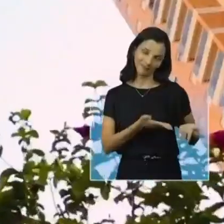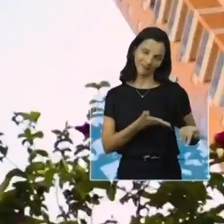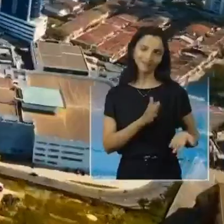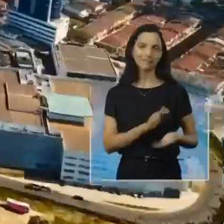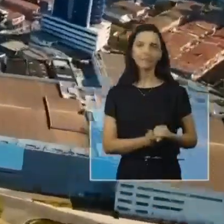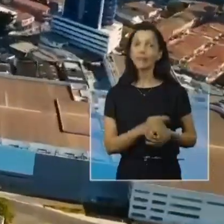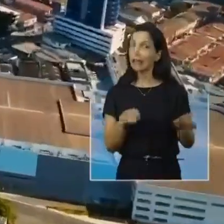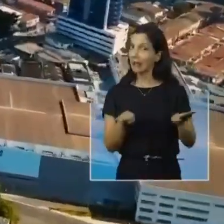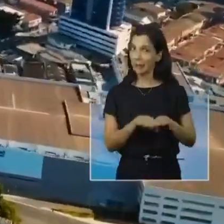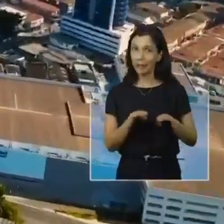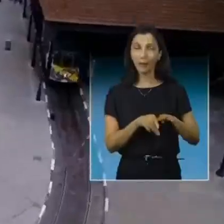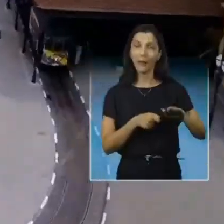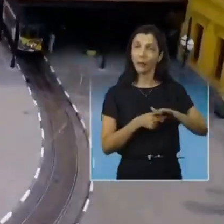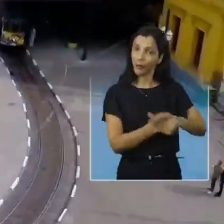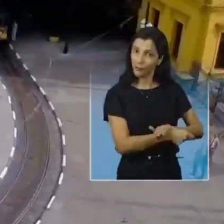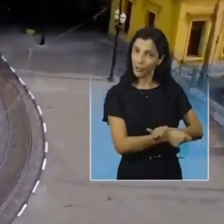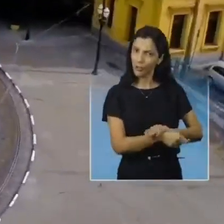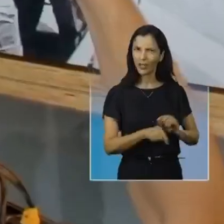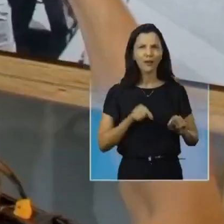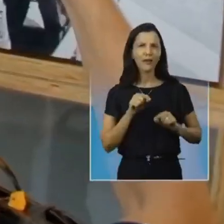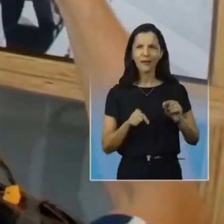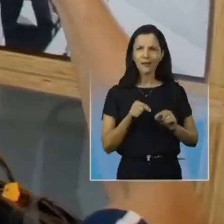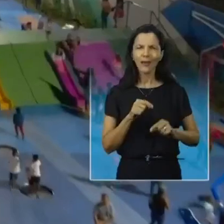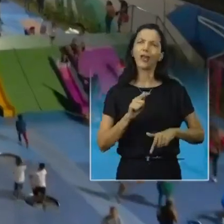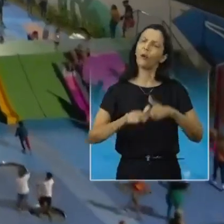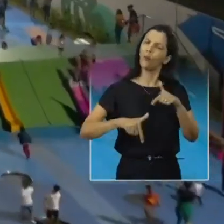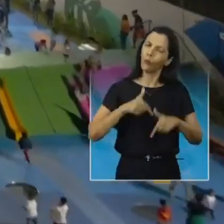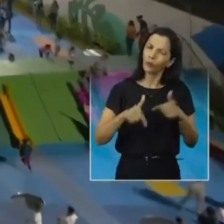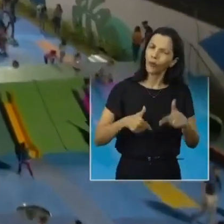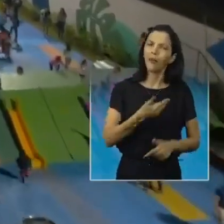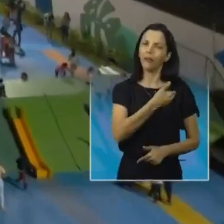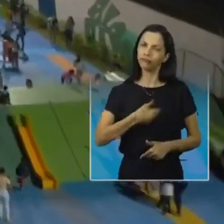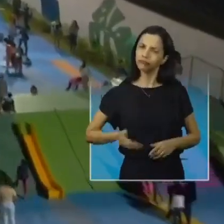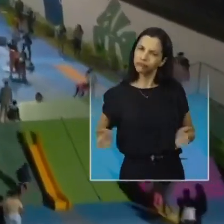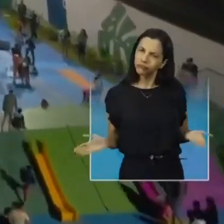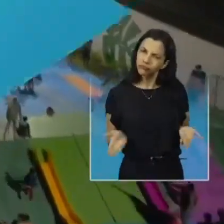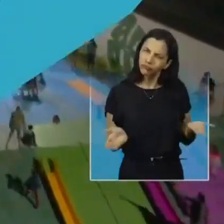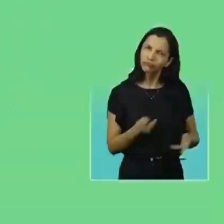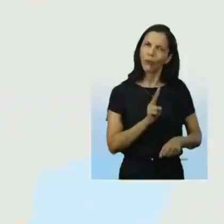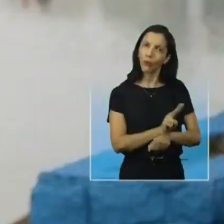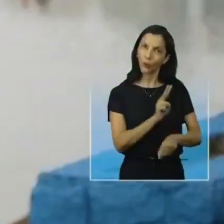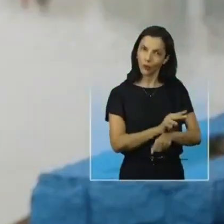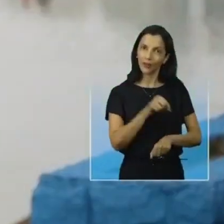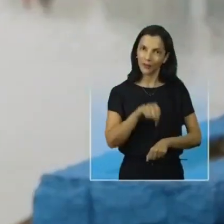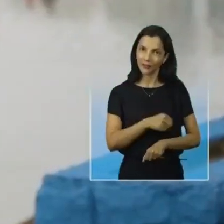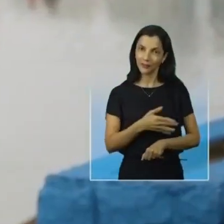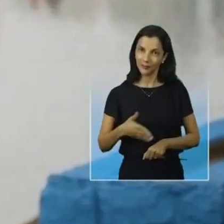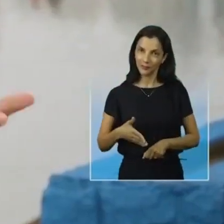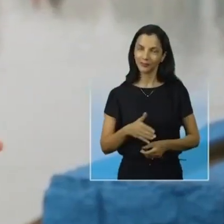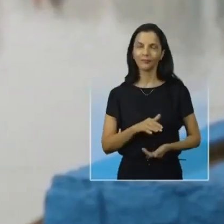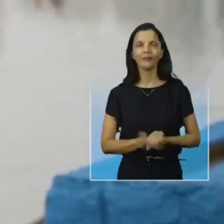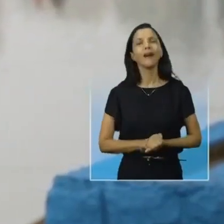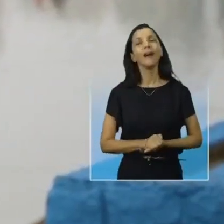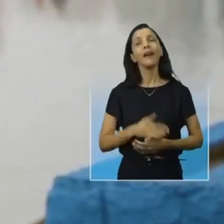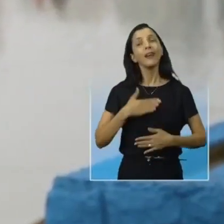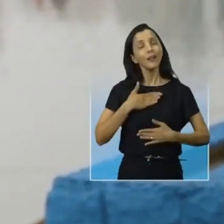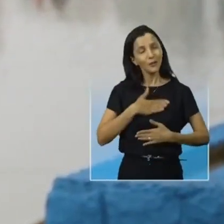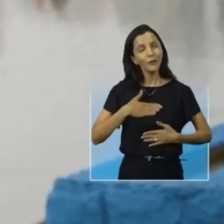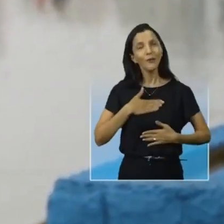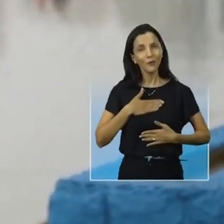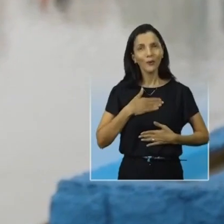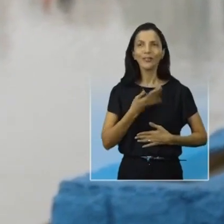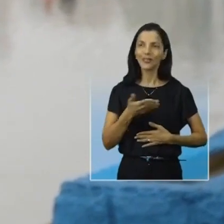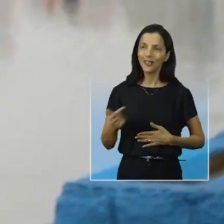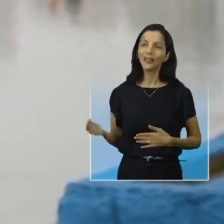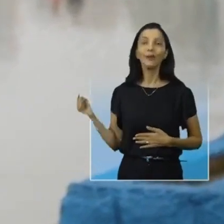investir. Isso tudo é resultado de muito trabalho do poder público que cuida da cidade. Eu gosto muito de Santos,